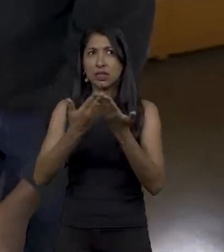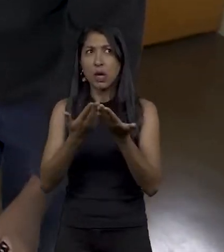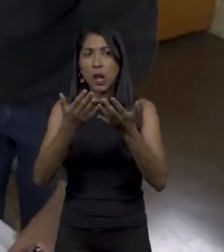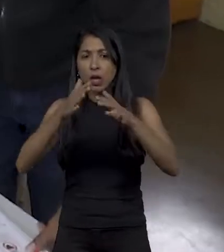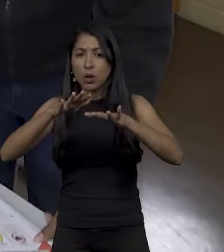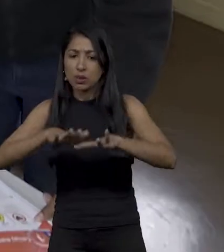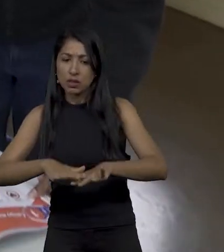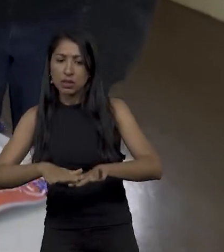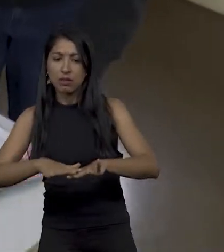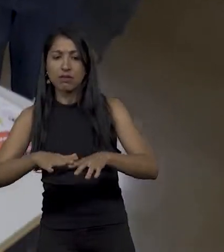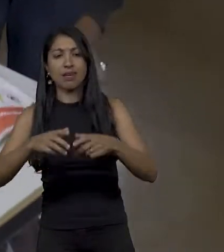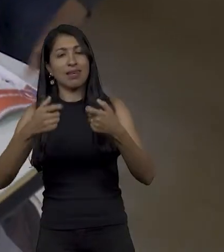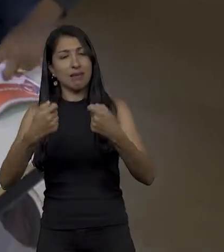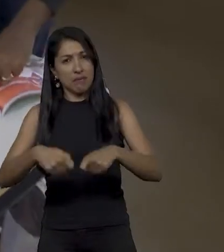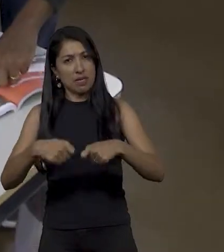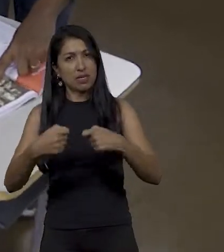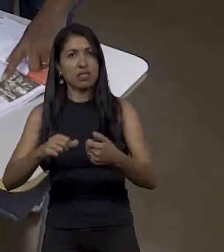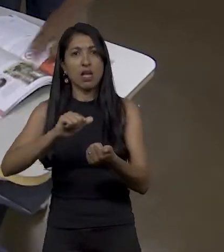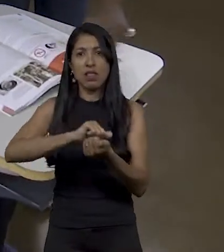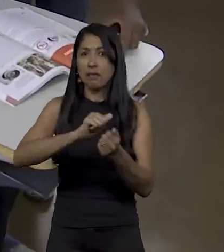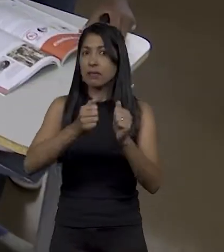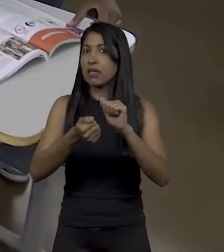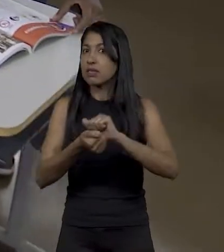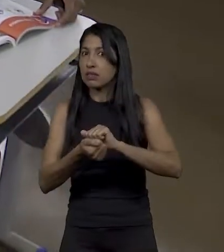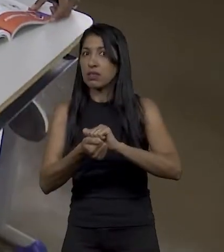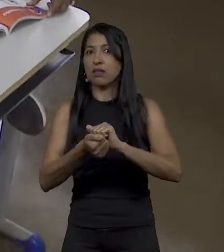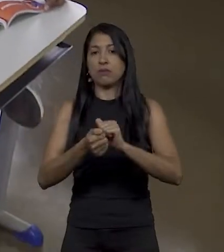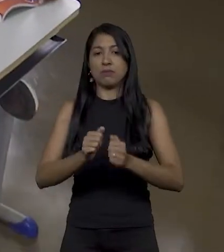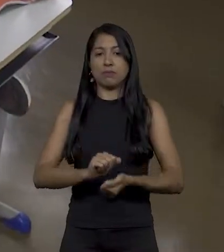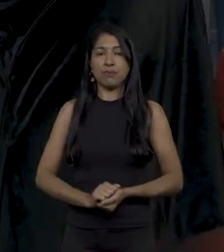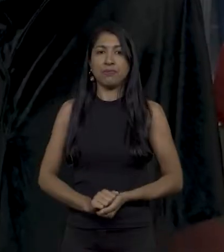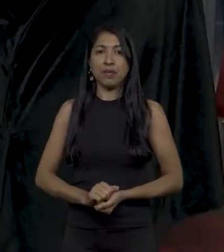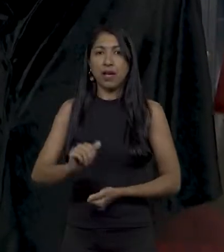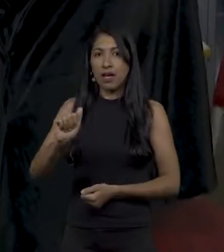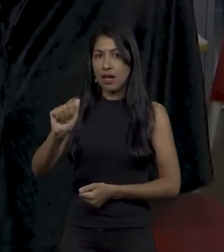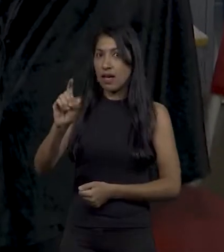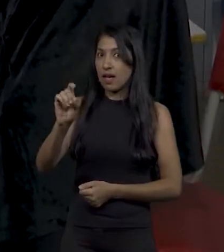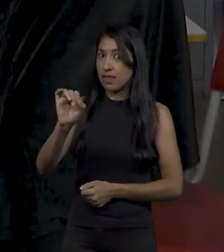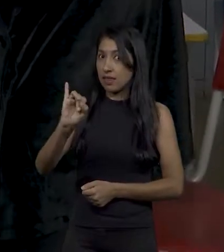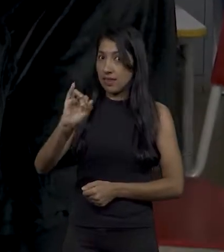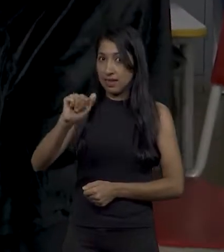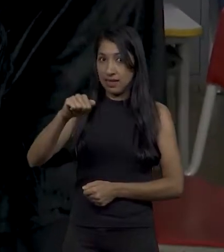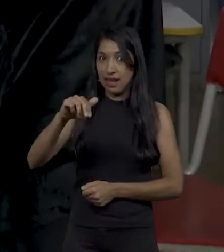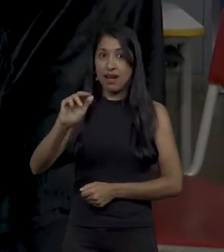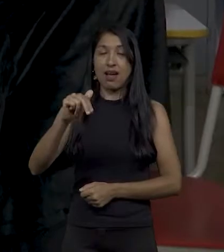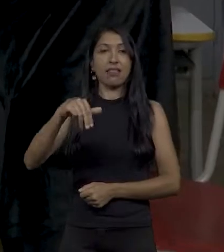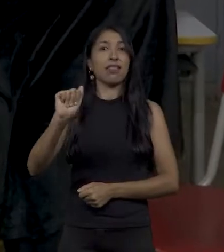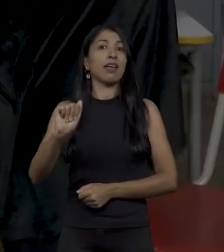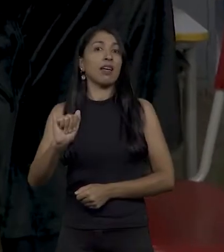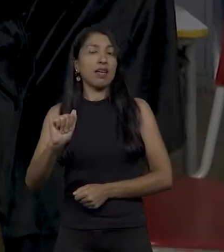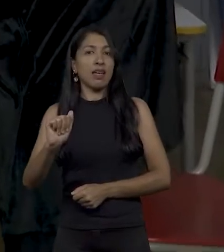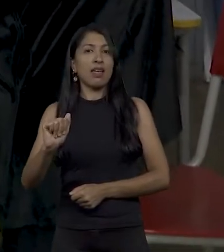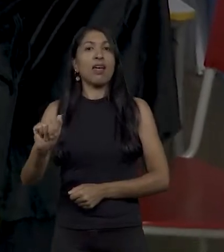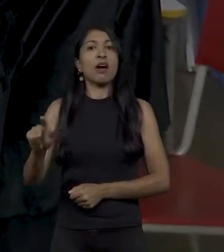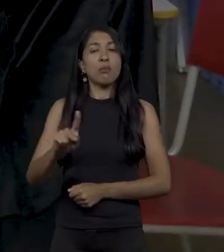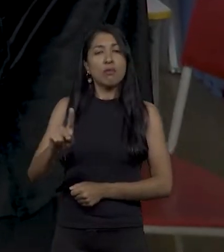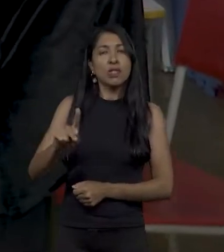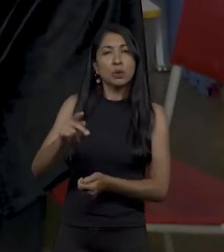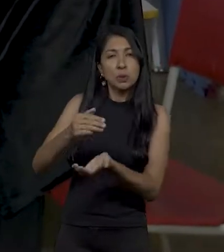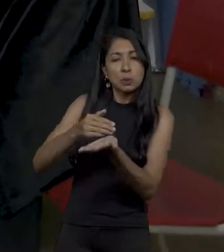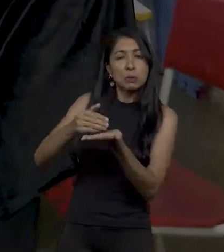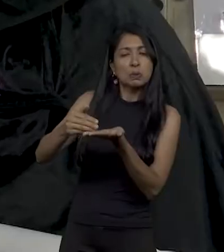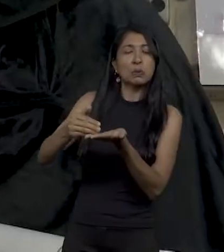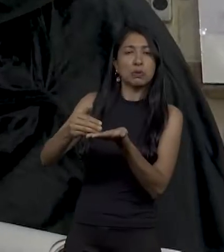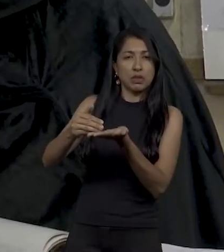inclusiva, existem adaptações. Adriana é uma das educadoras pioneiras da